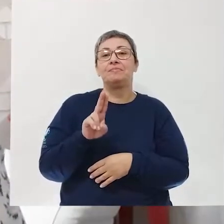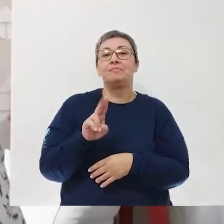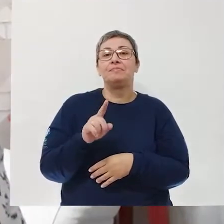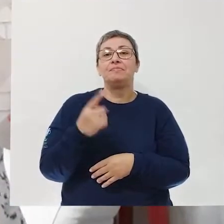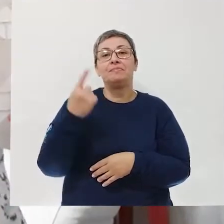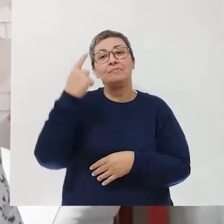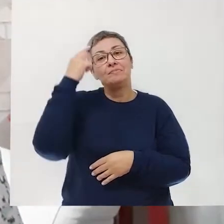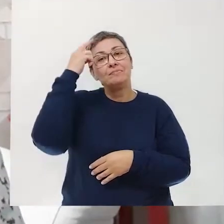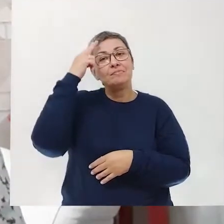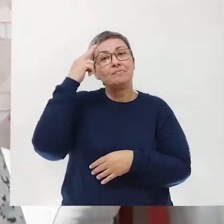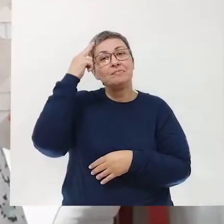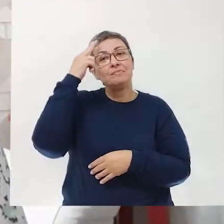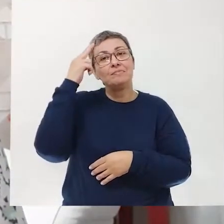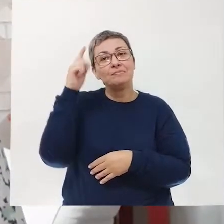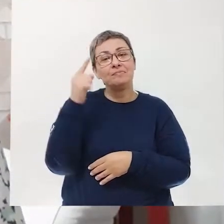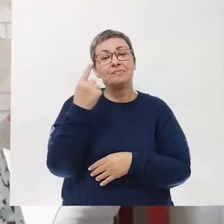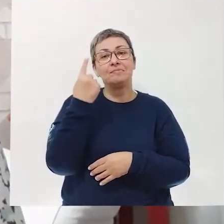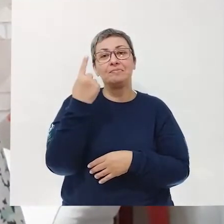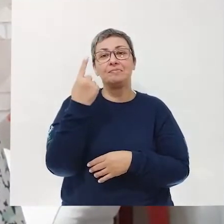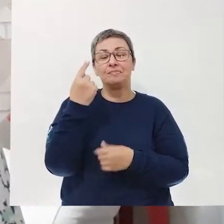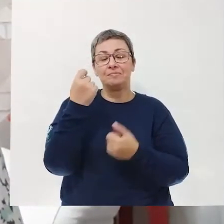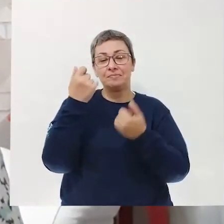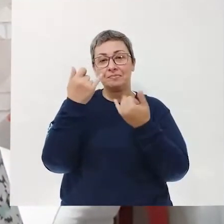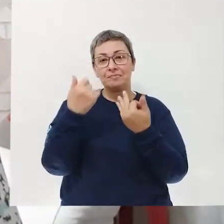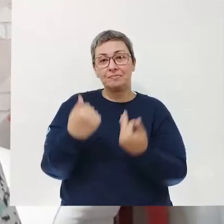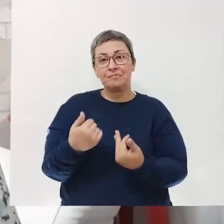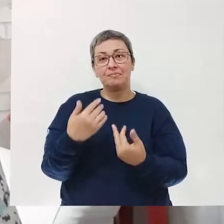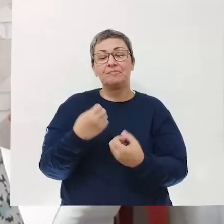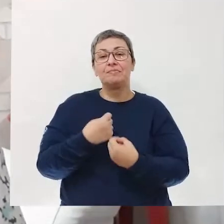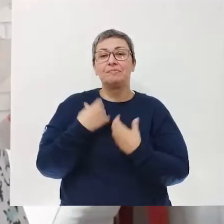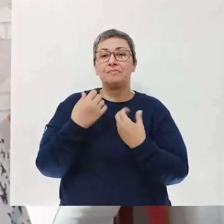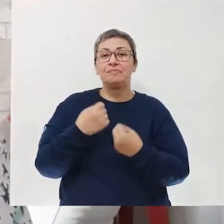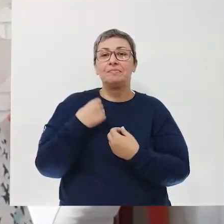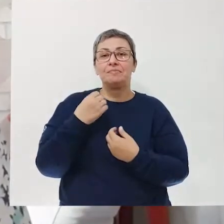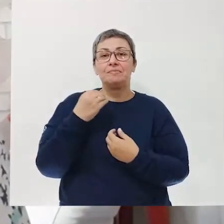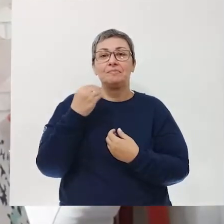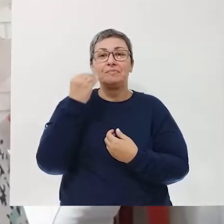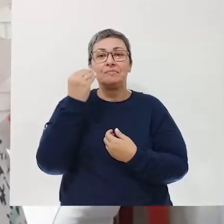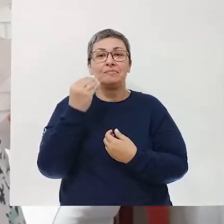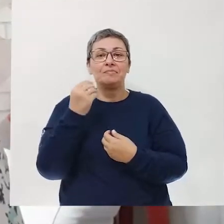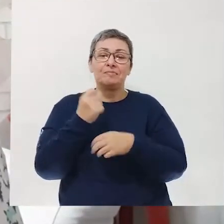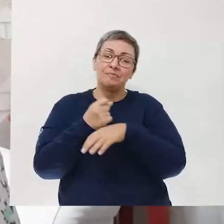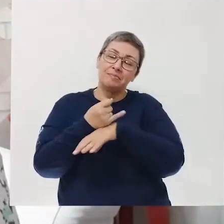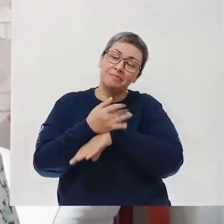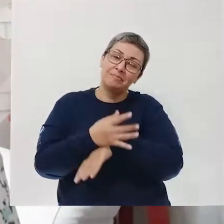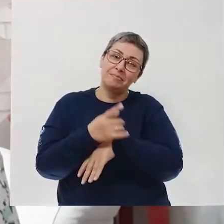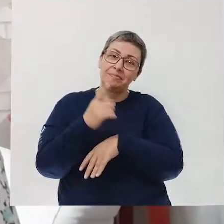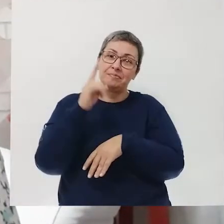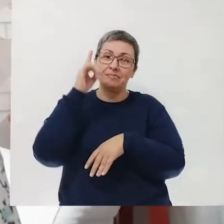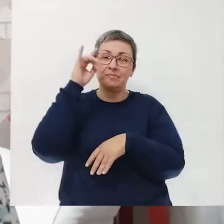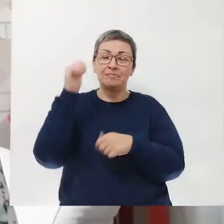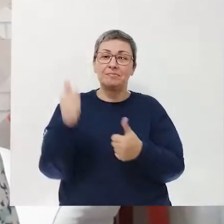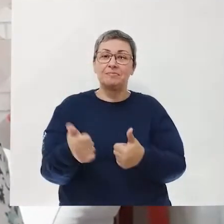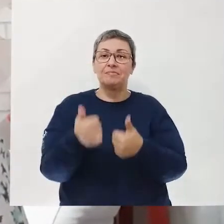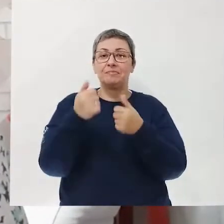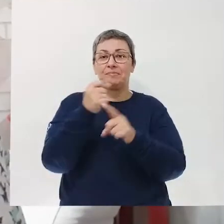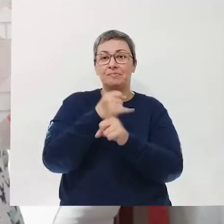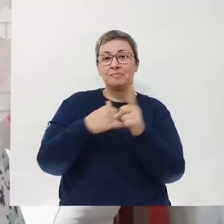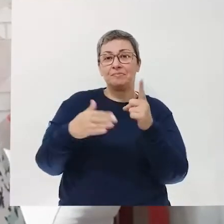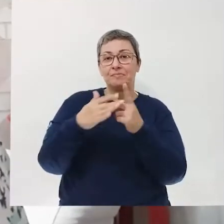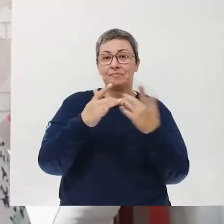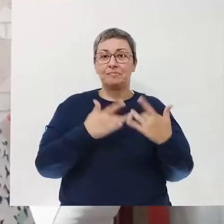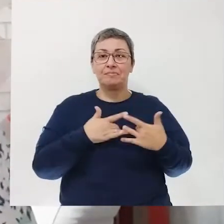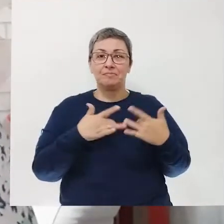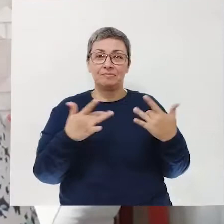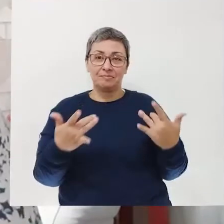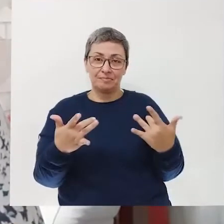chama Um Sonho. E ele diz, ele é um poema sobre esperança de dias melhores e de uma sociedade mais solidária.